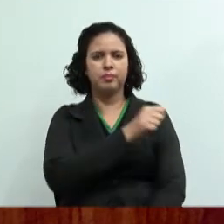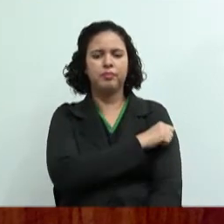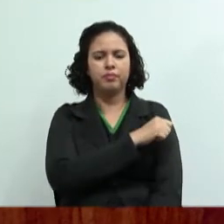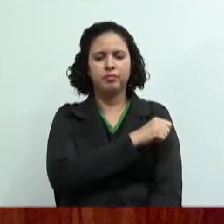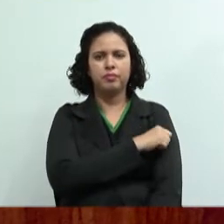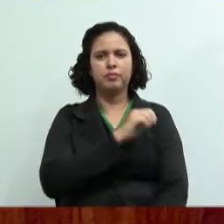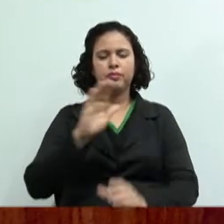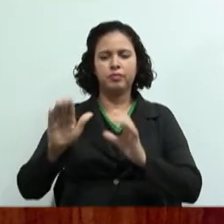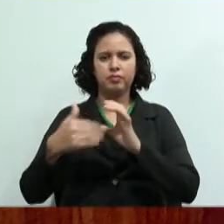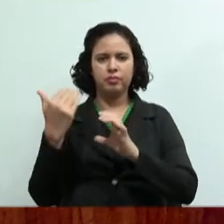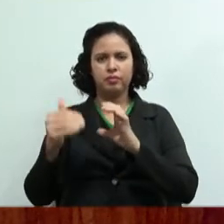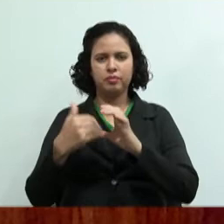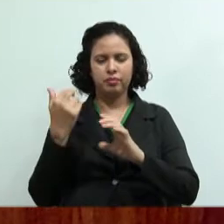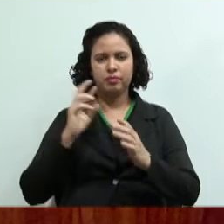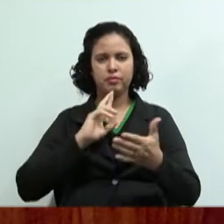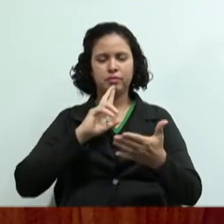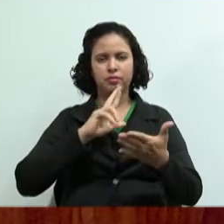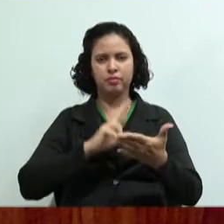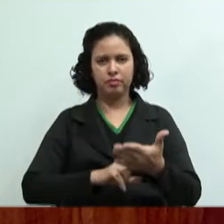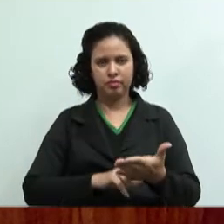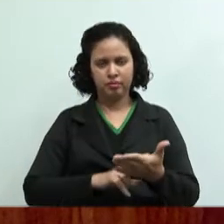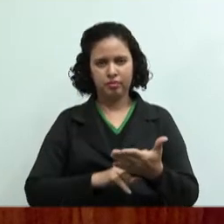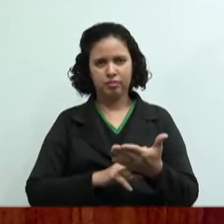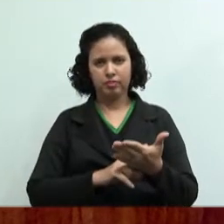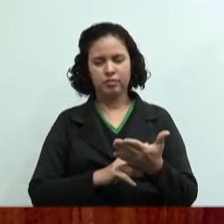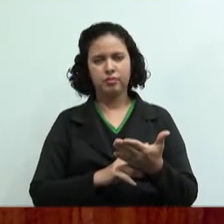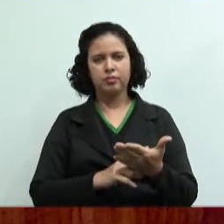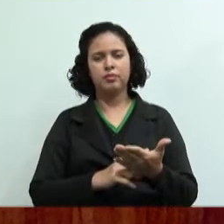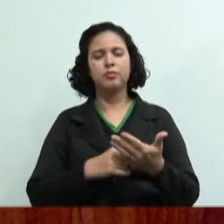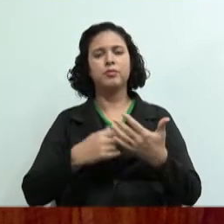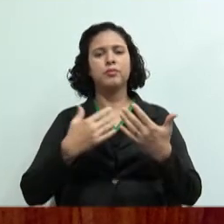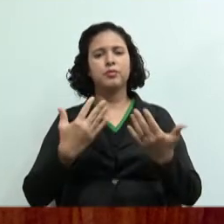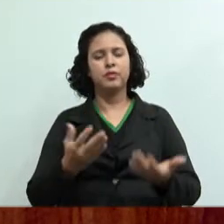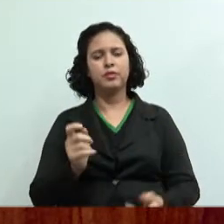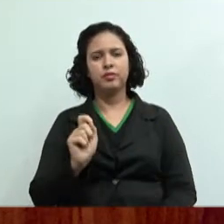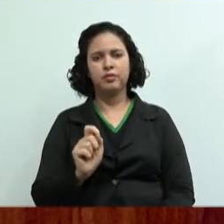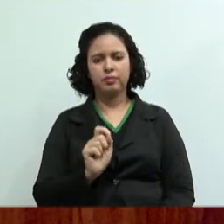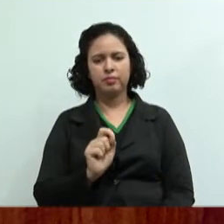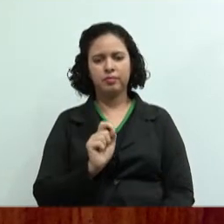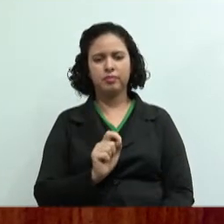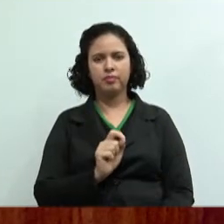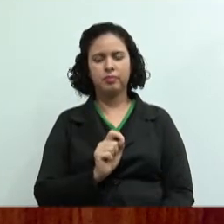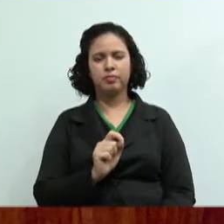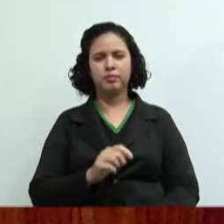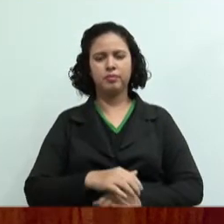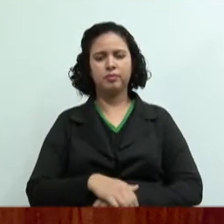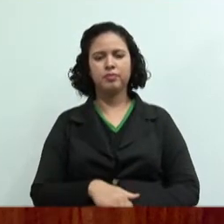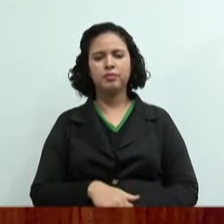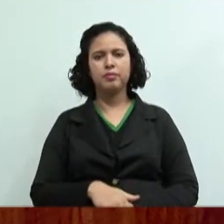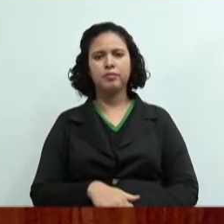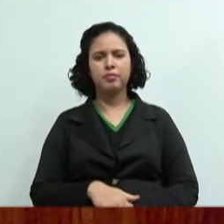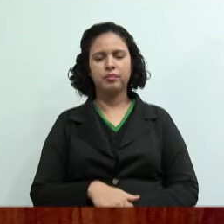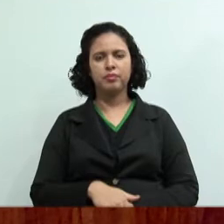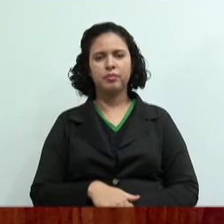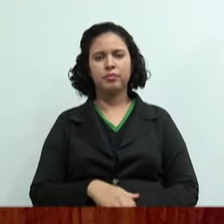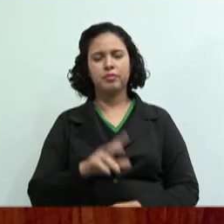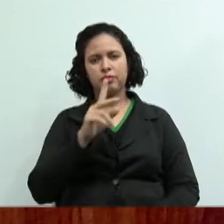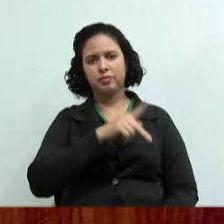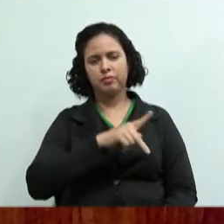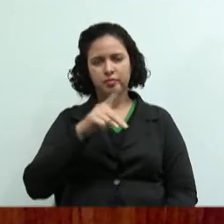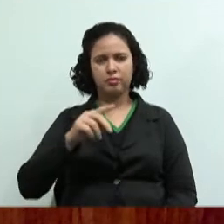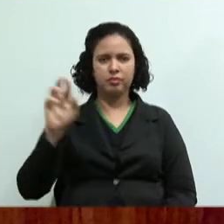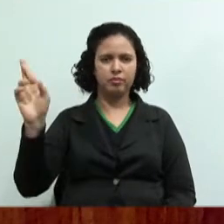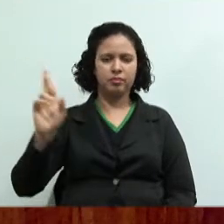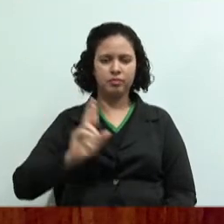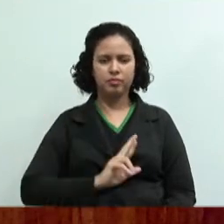enviando aqui as respostas, professora. Aí, a professora Fernanda vai corrigir, porque agora não